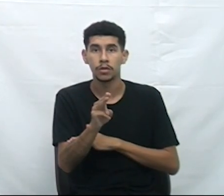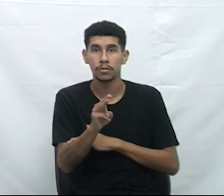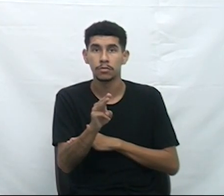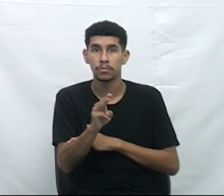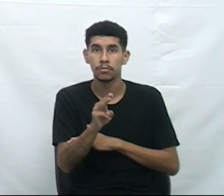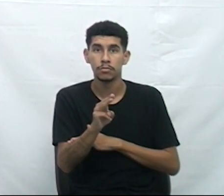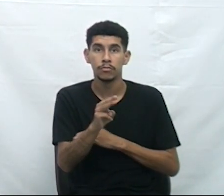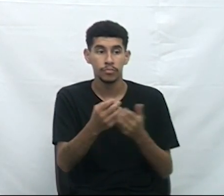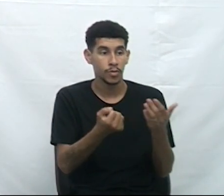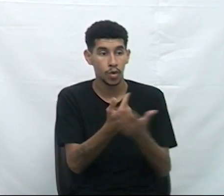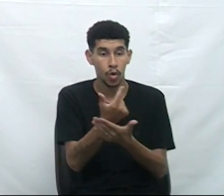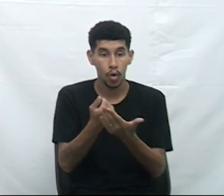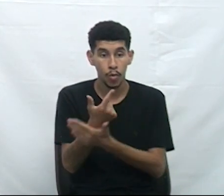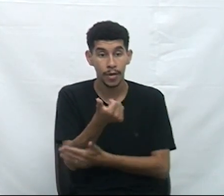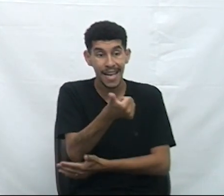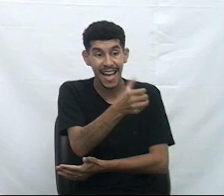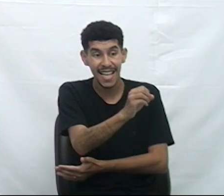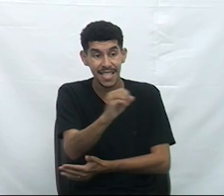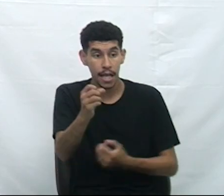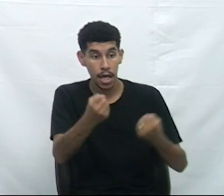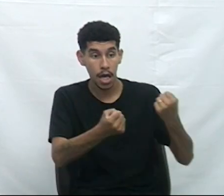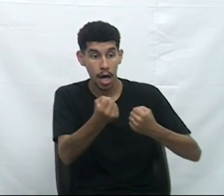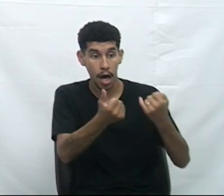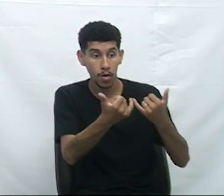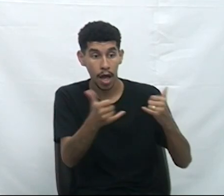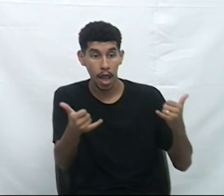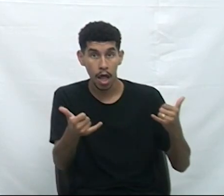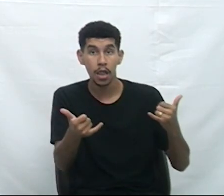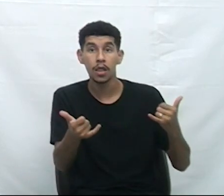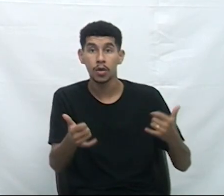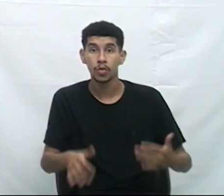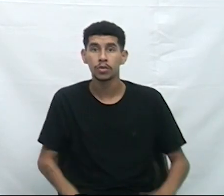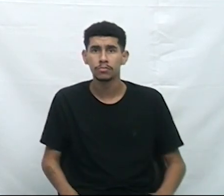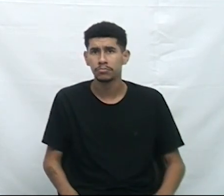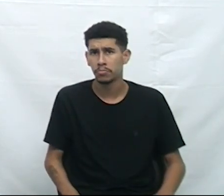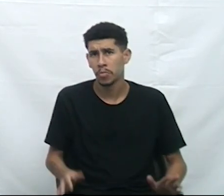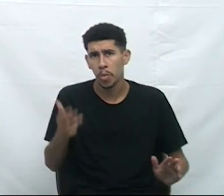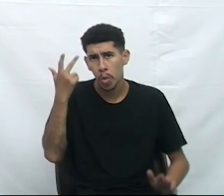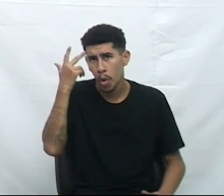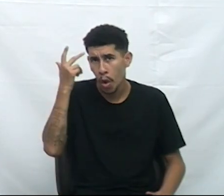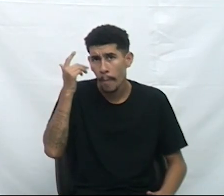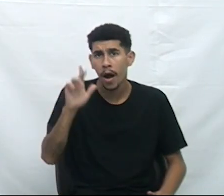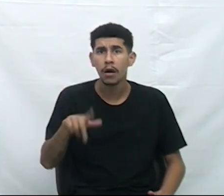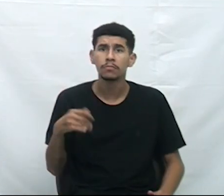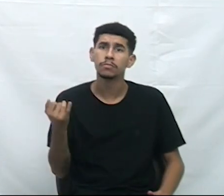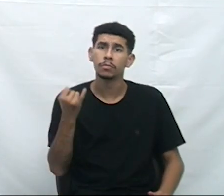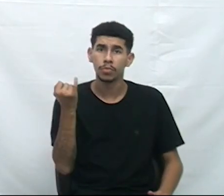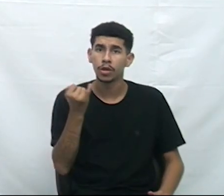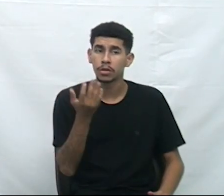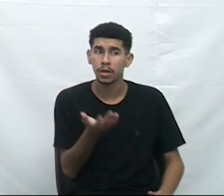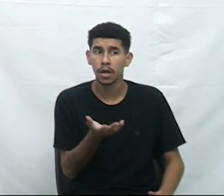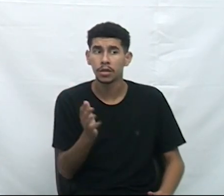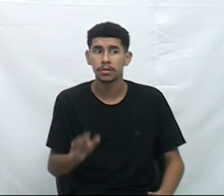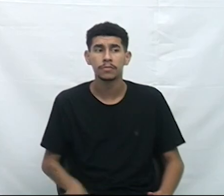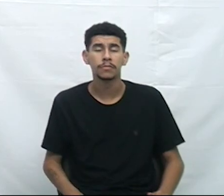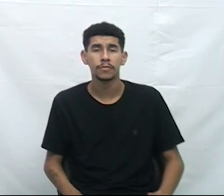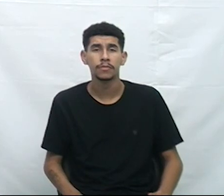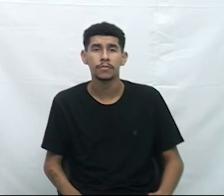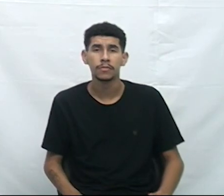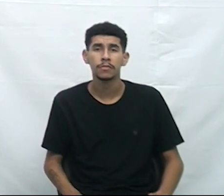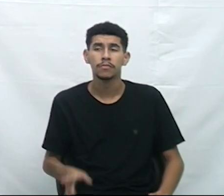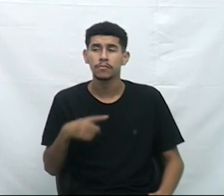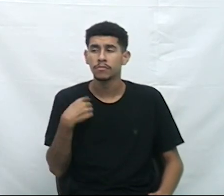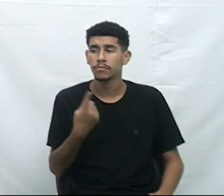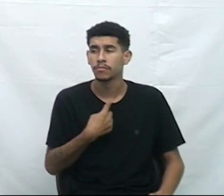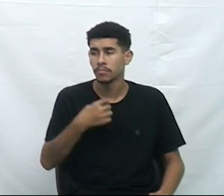na aquisição de 100 veículos elétricos. Sem problema nenhum, acho que é importante isso. De certa forma, a gente imagina